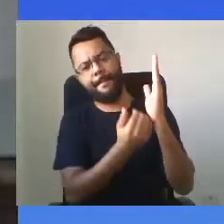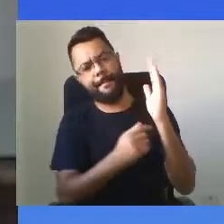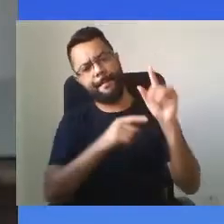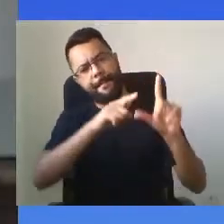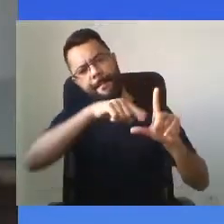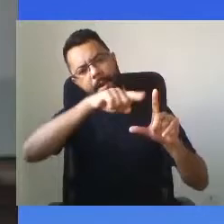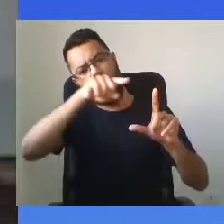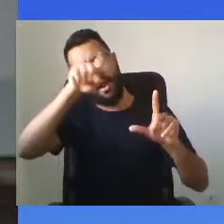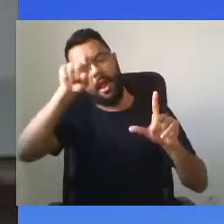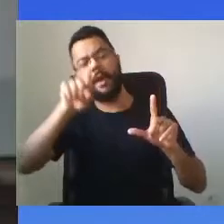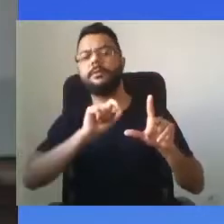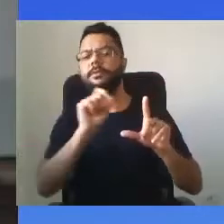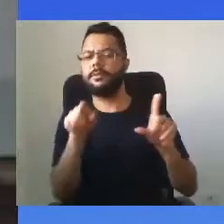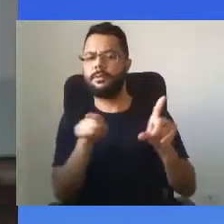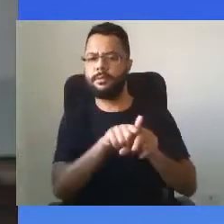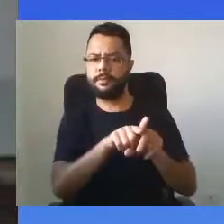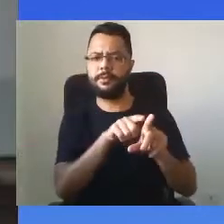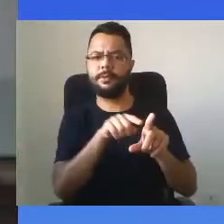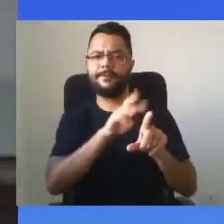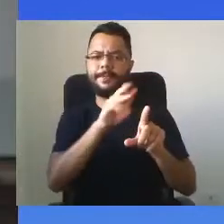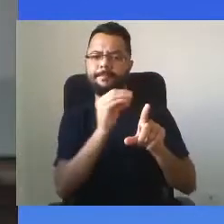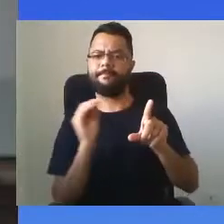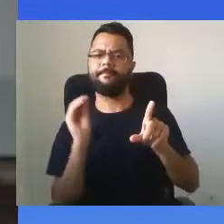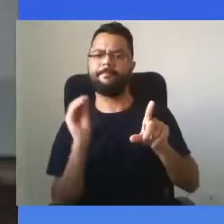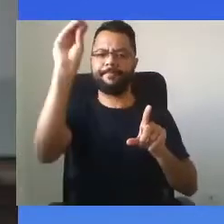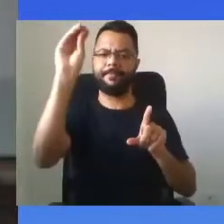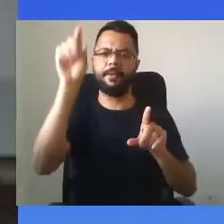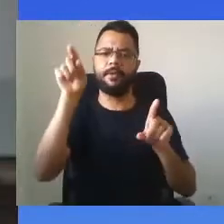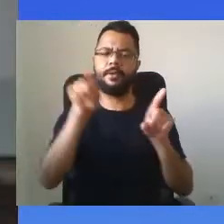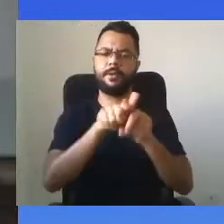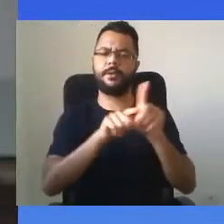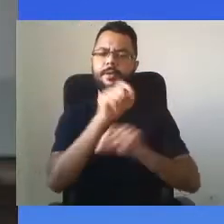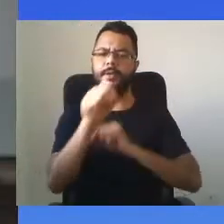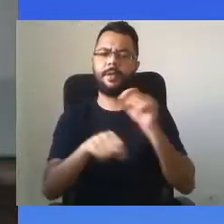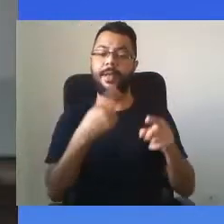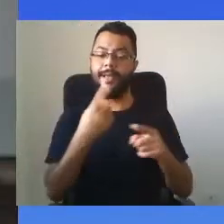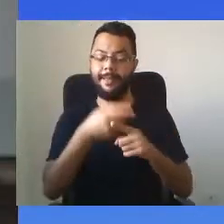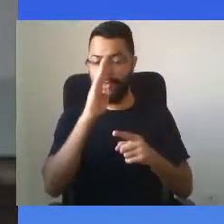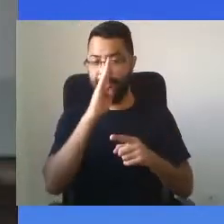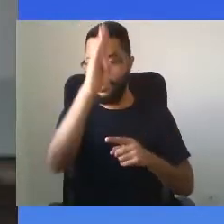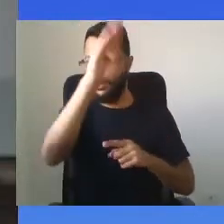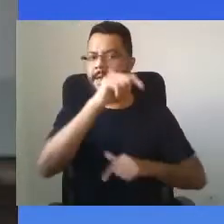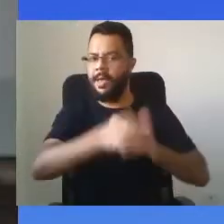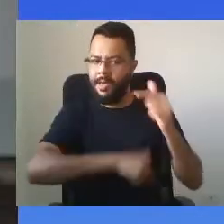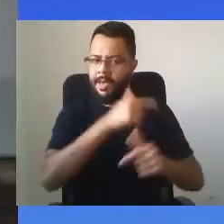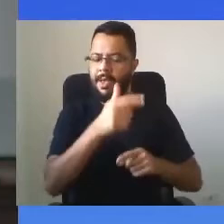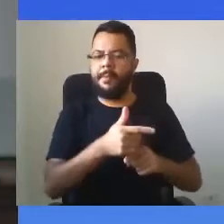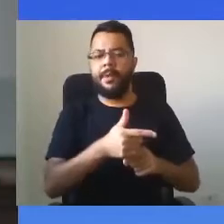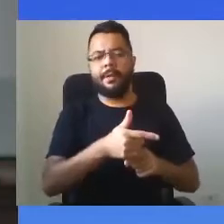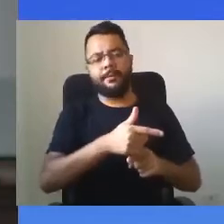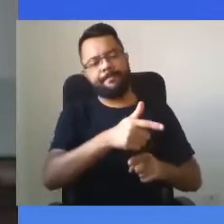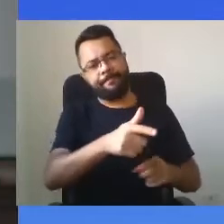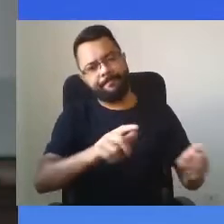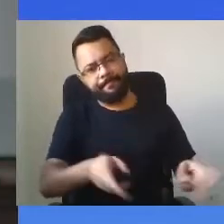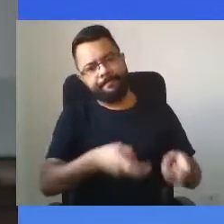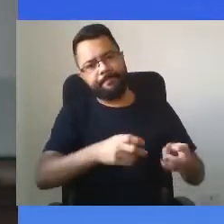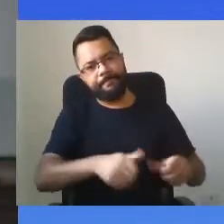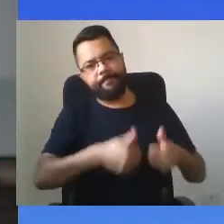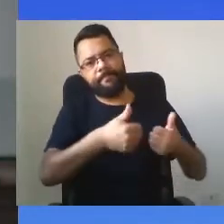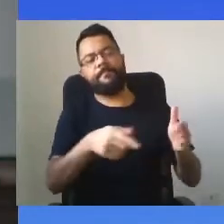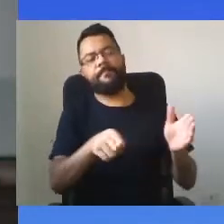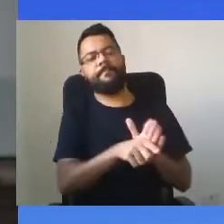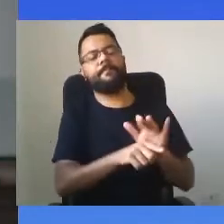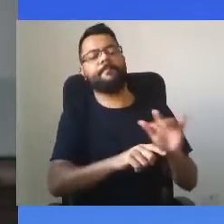sociedade e na recuperação, como eu falei, econômica do Estado do Paraná. É certo que teremos muitos